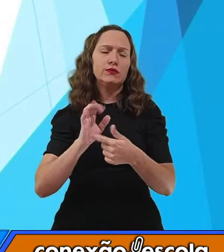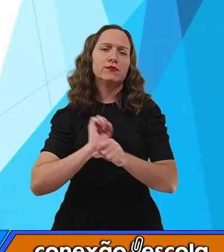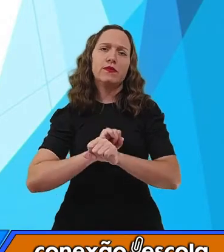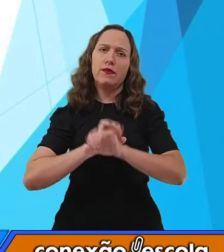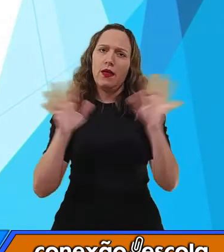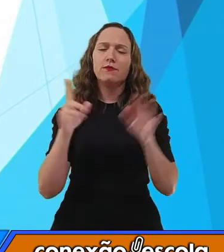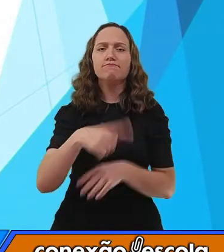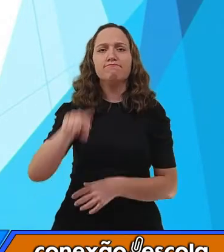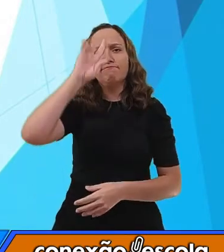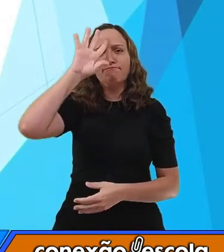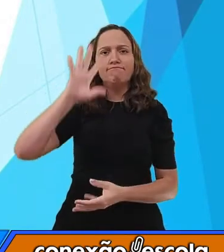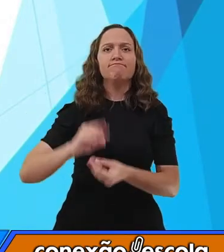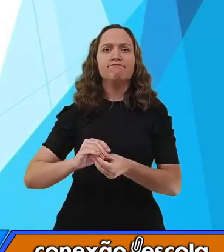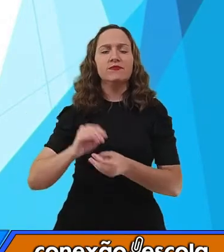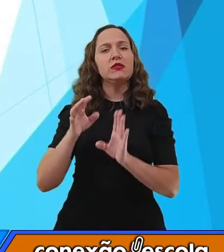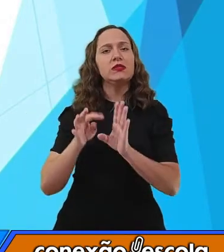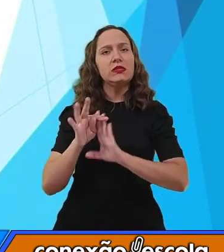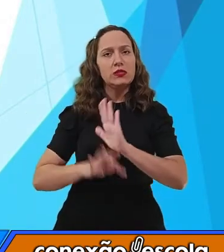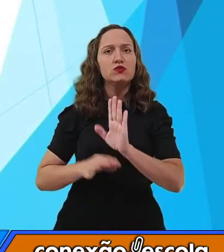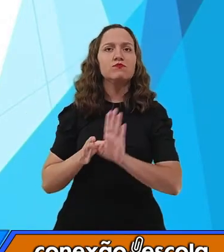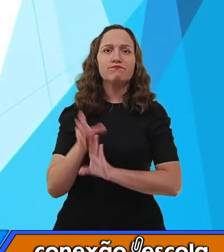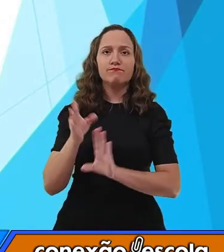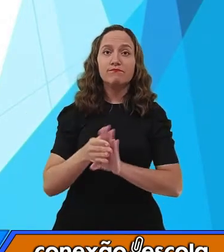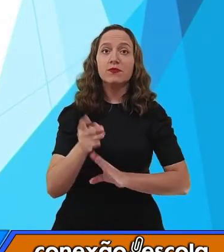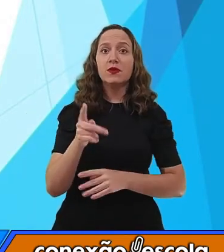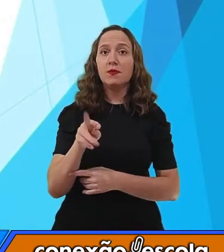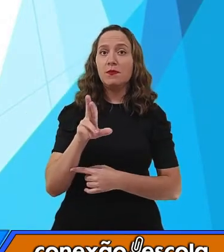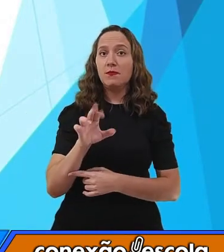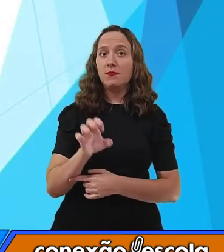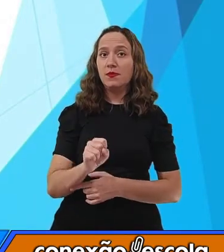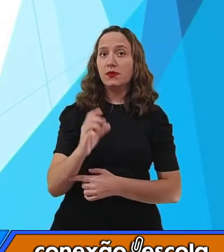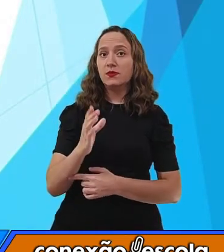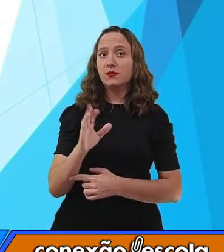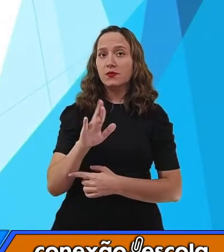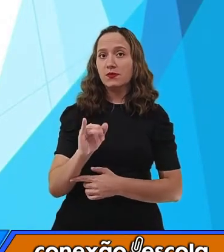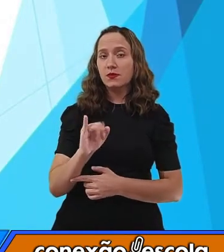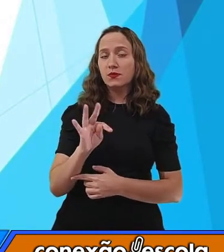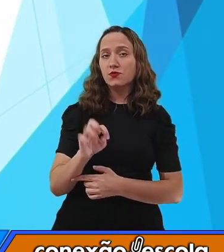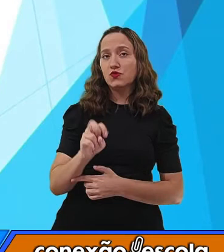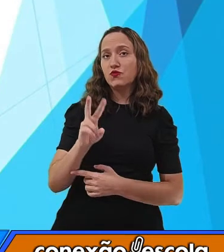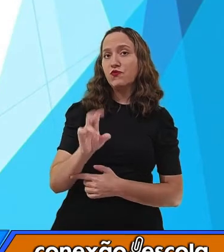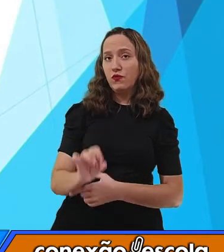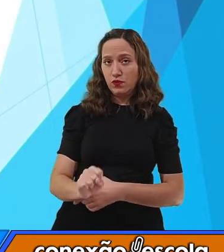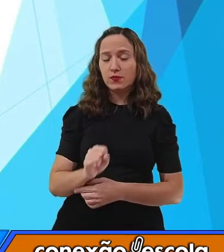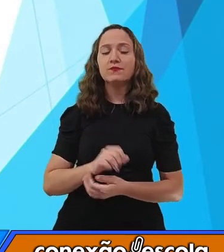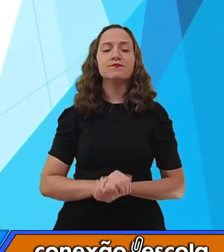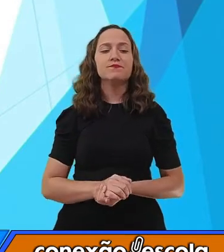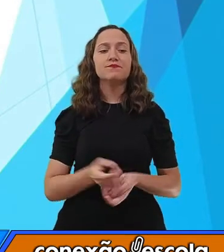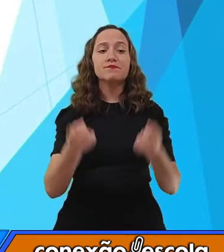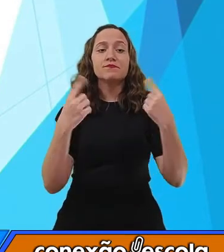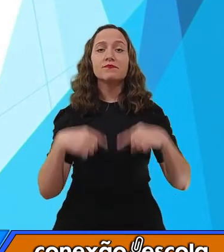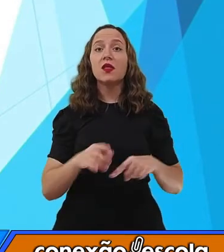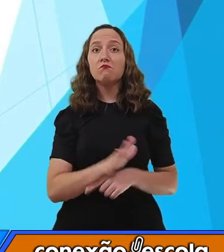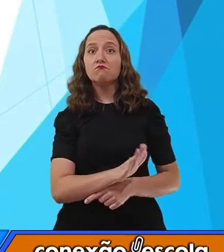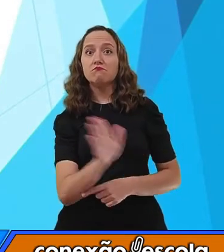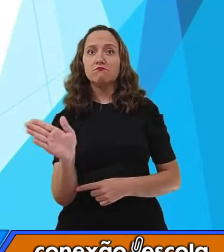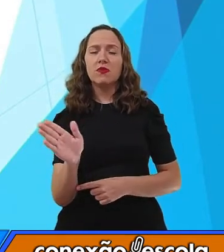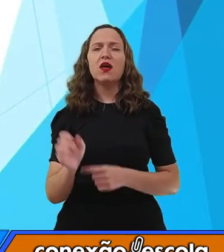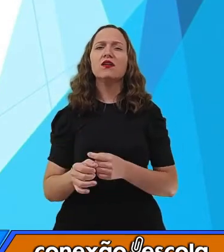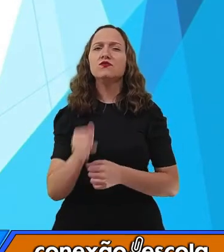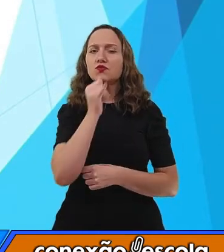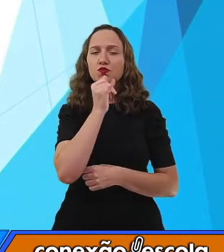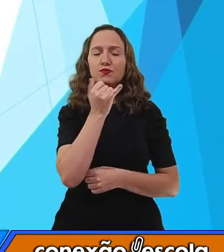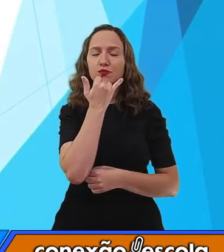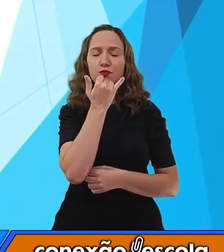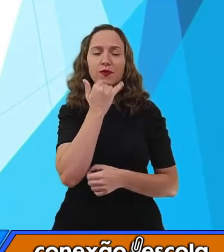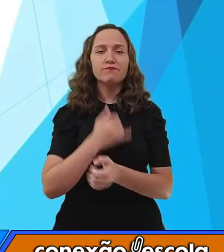textos prescritivos, né? Instrucionais prescritivos. Proibido virar à esquerda, tá vendo?